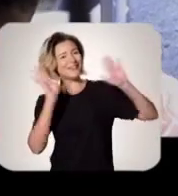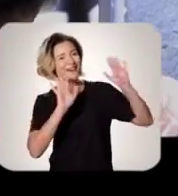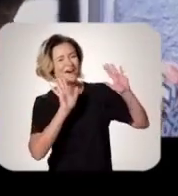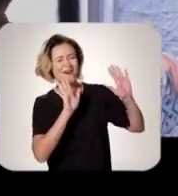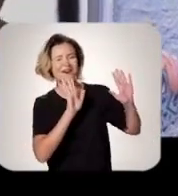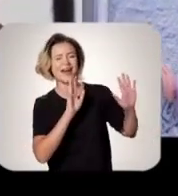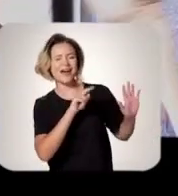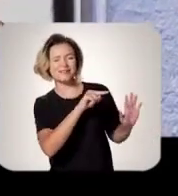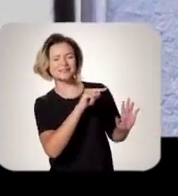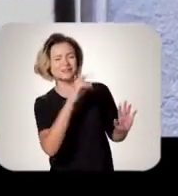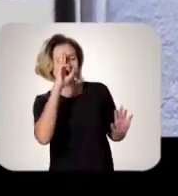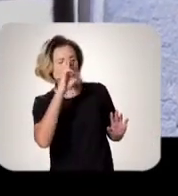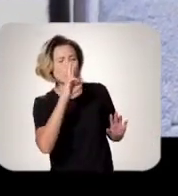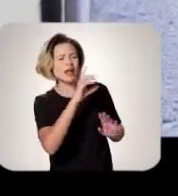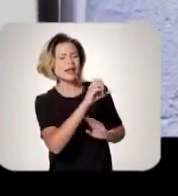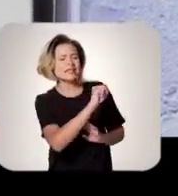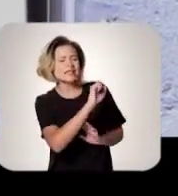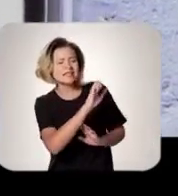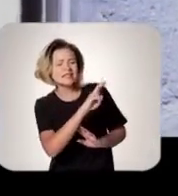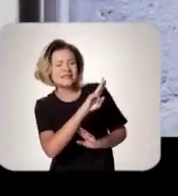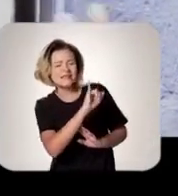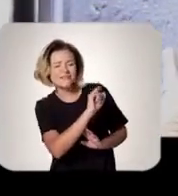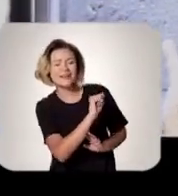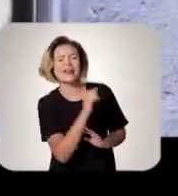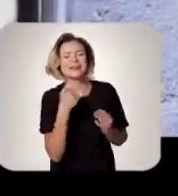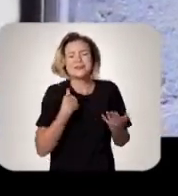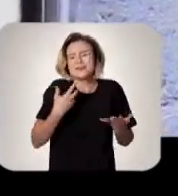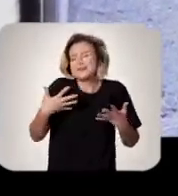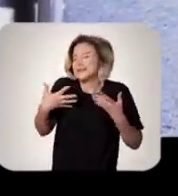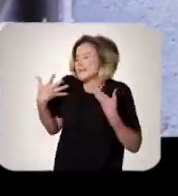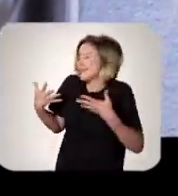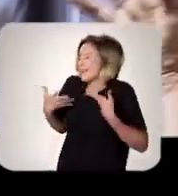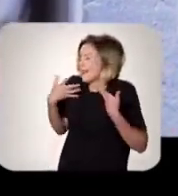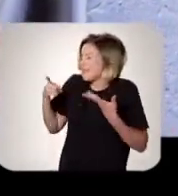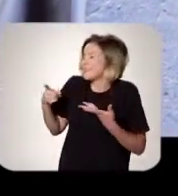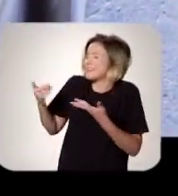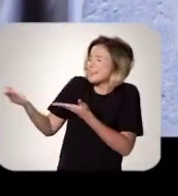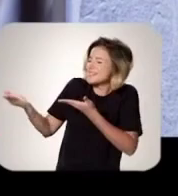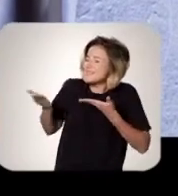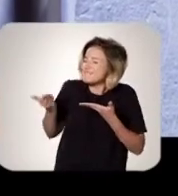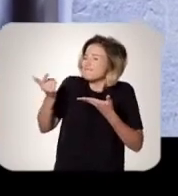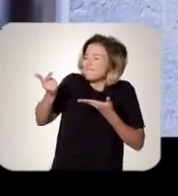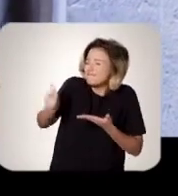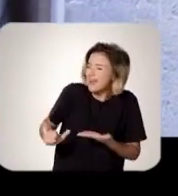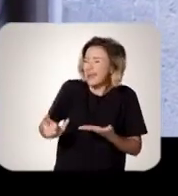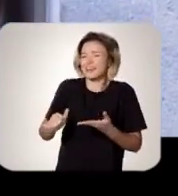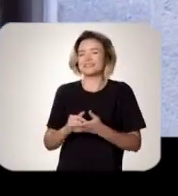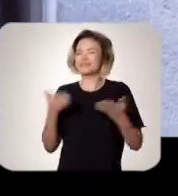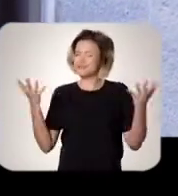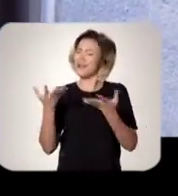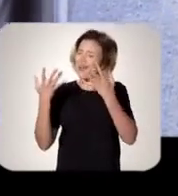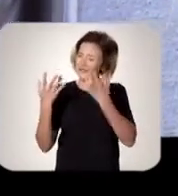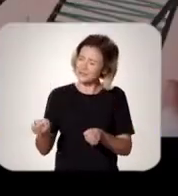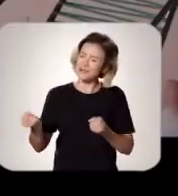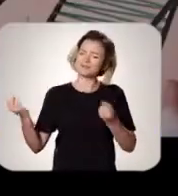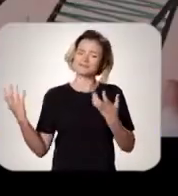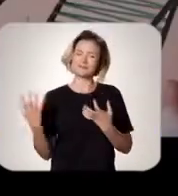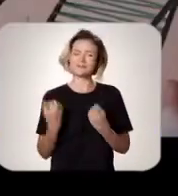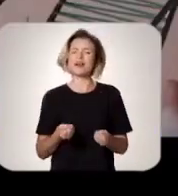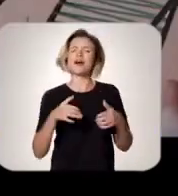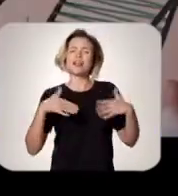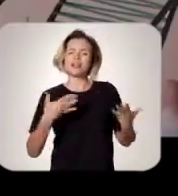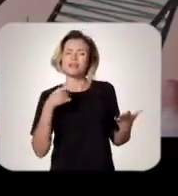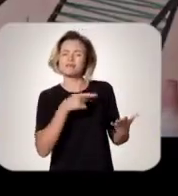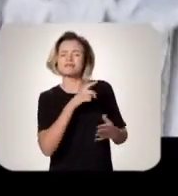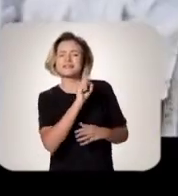Que alegria, meu filho, recebê-lo mais uma vez Vamos aqui Vamos Ô Dona